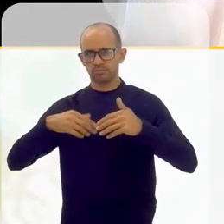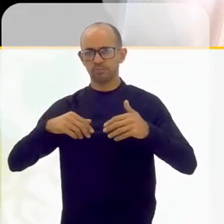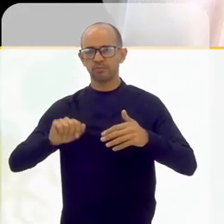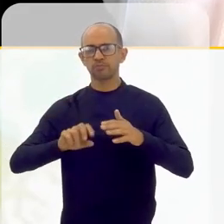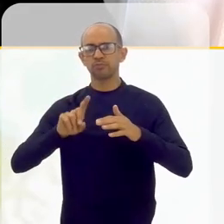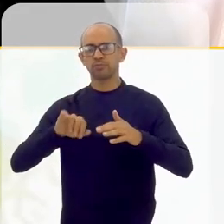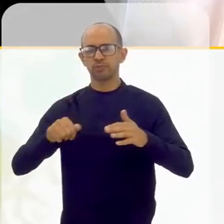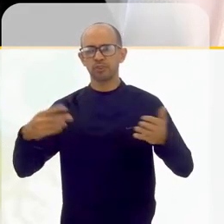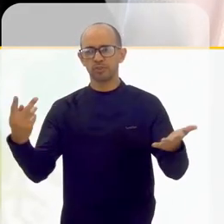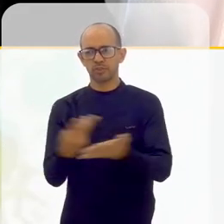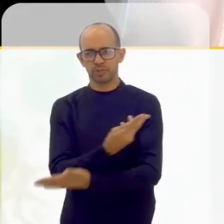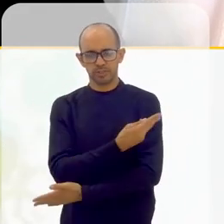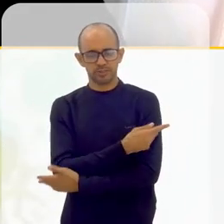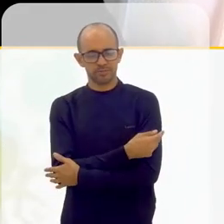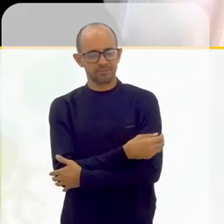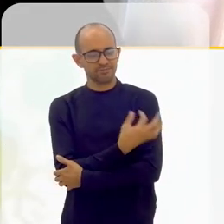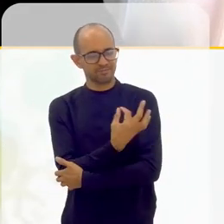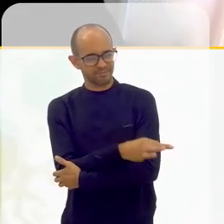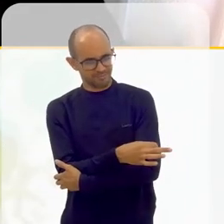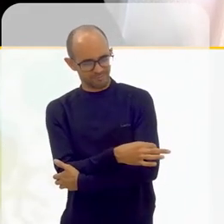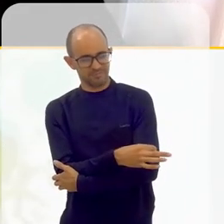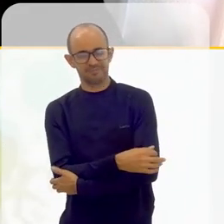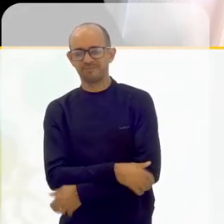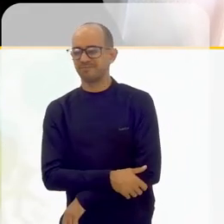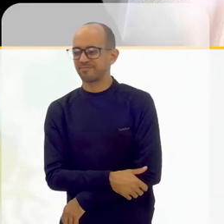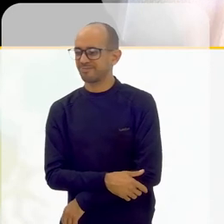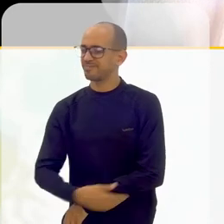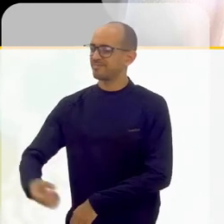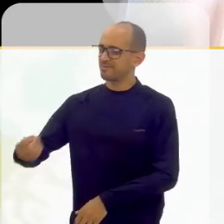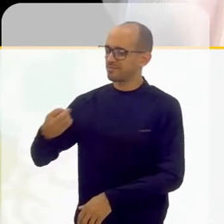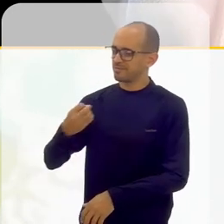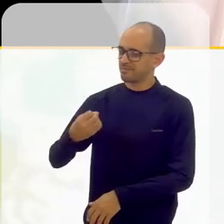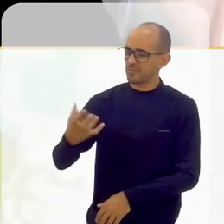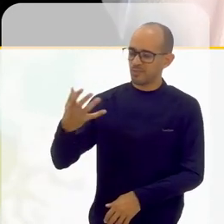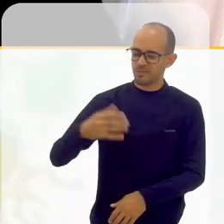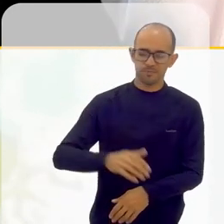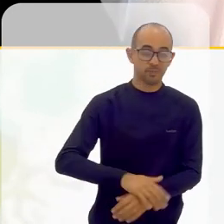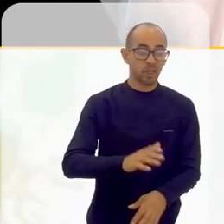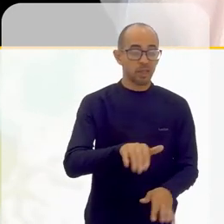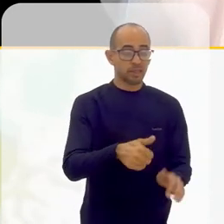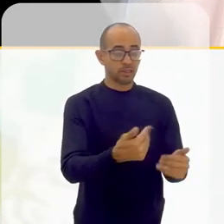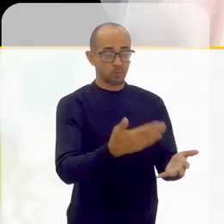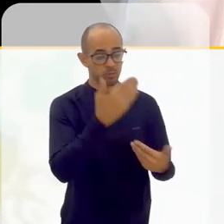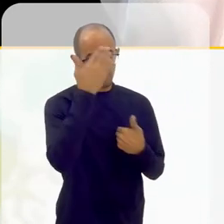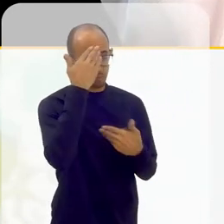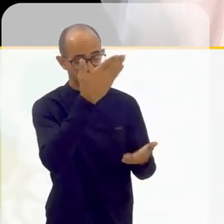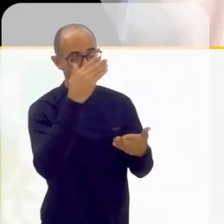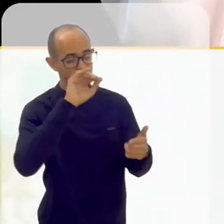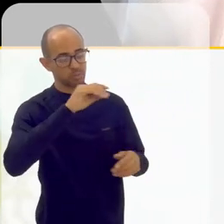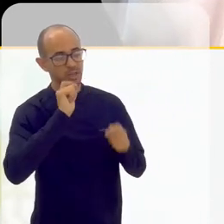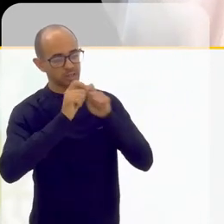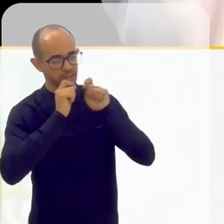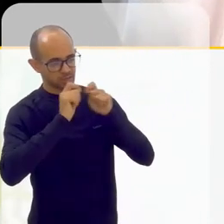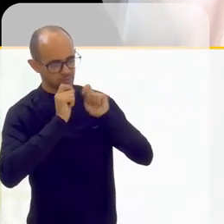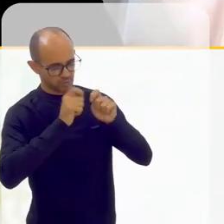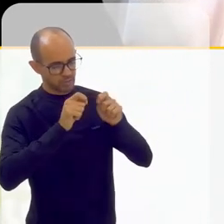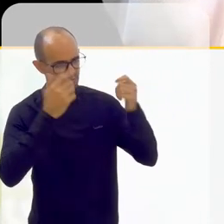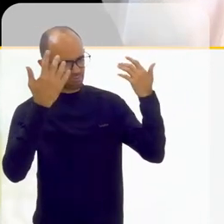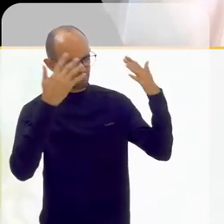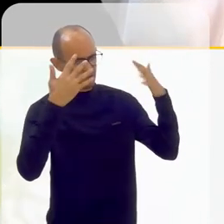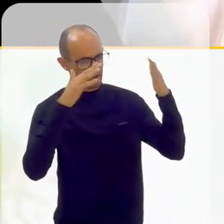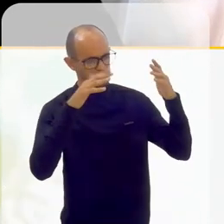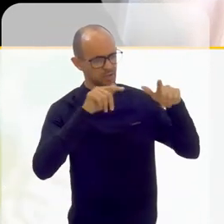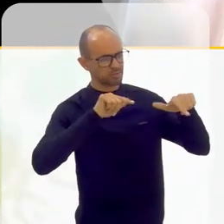acontece. Isso. Tá bom, Thales, muito obrigada pela entrevista, maravilhosa,